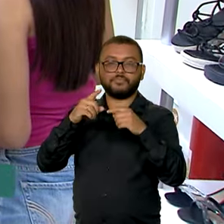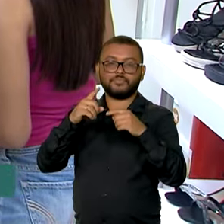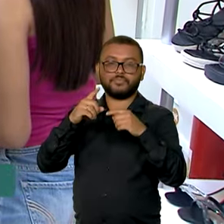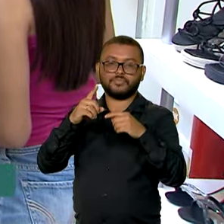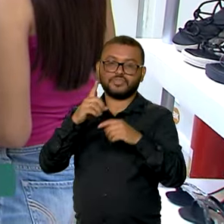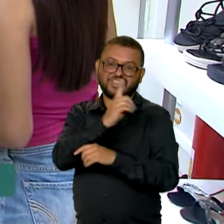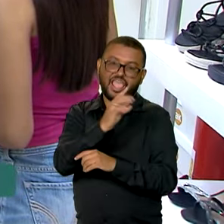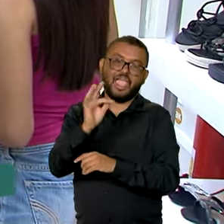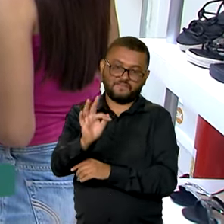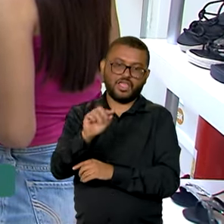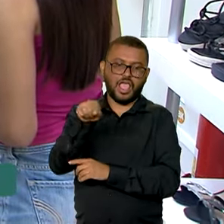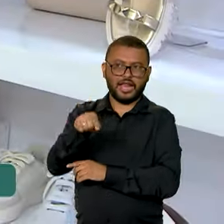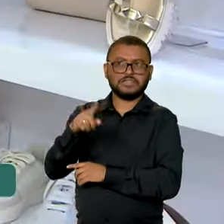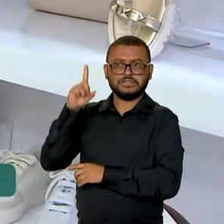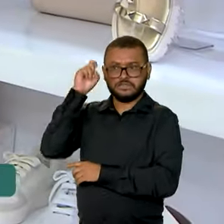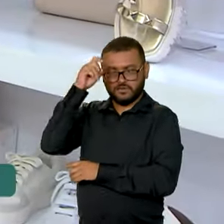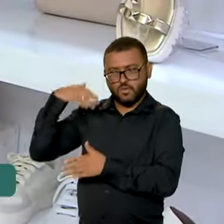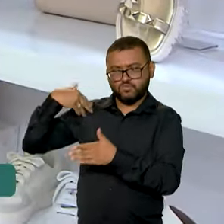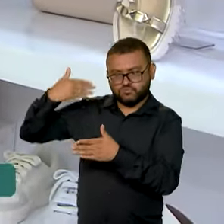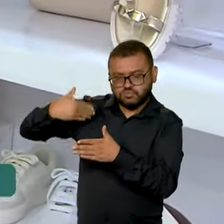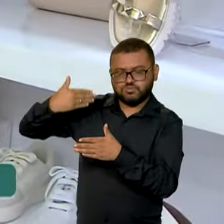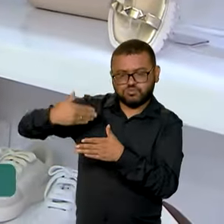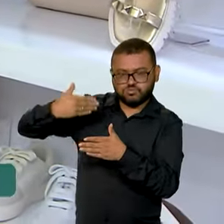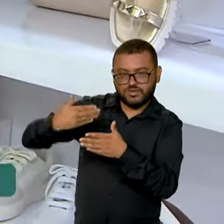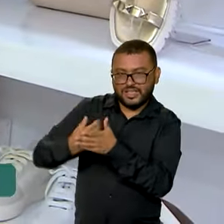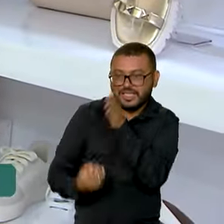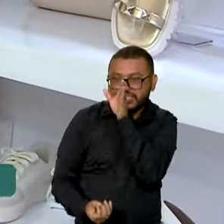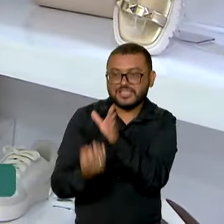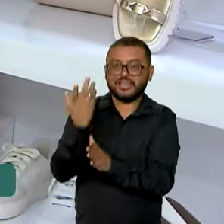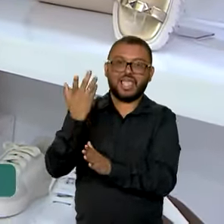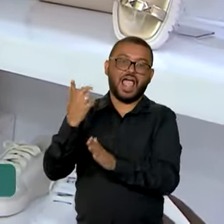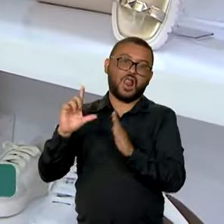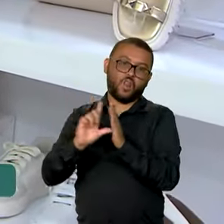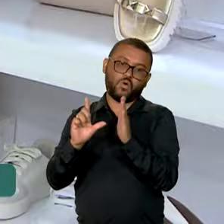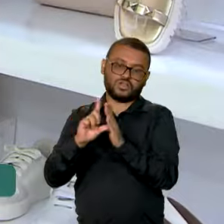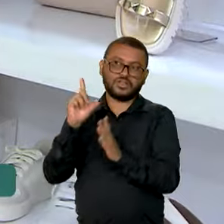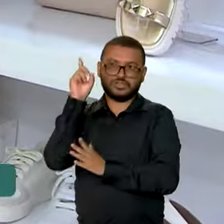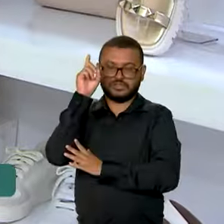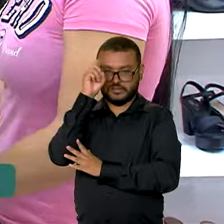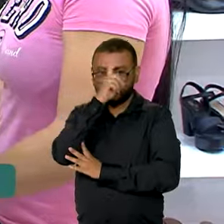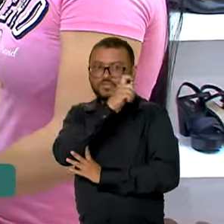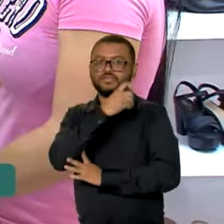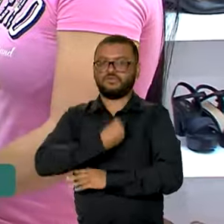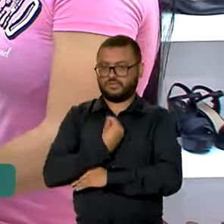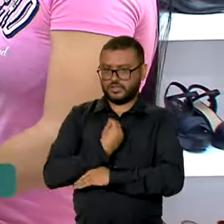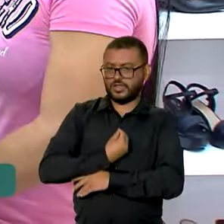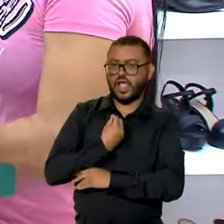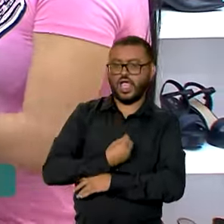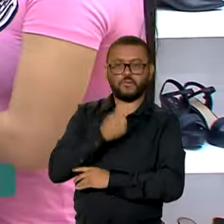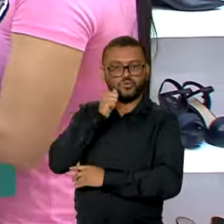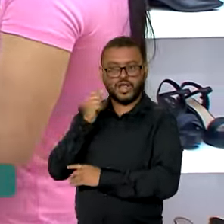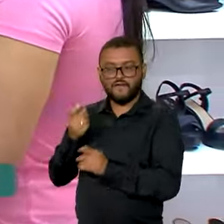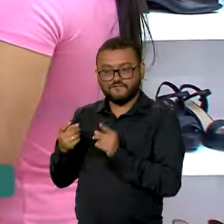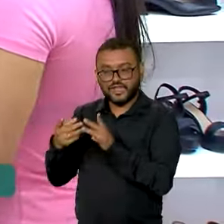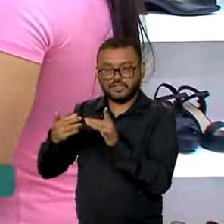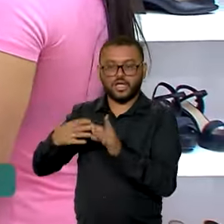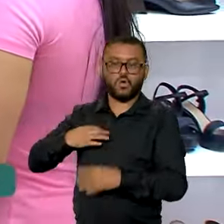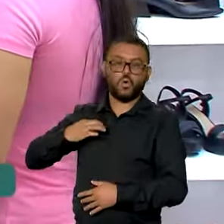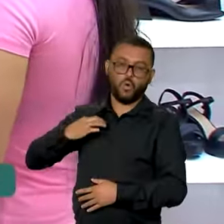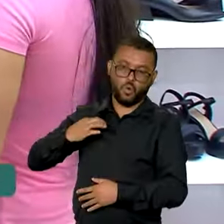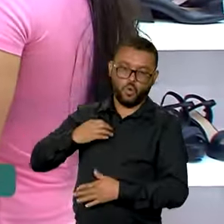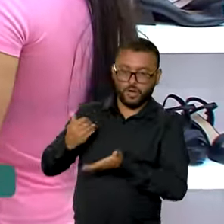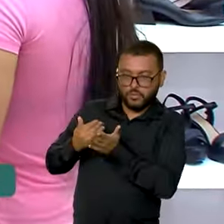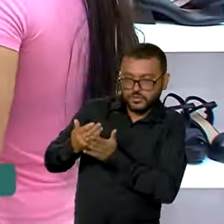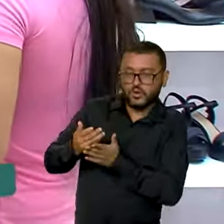Mas não foi fácil até ela realizar o sonho de ter o próprio negócio. Eleni começou vendendo roupas de